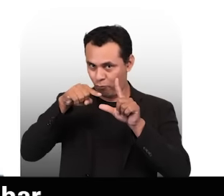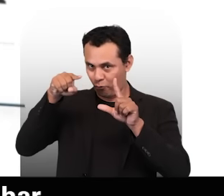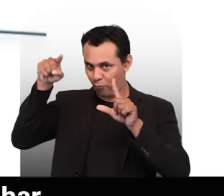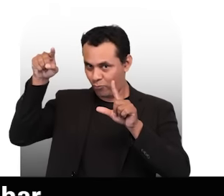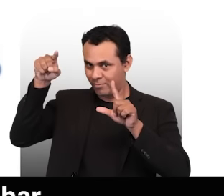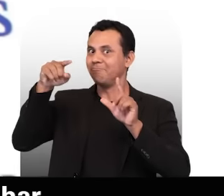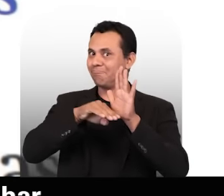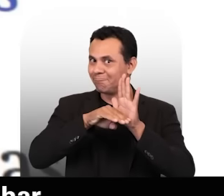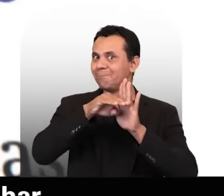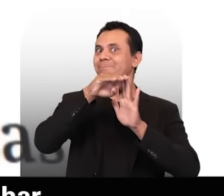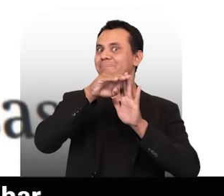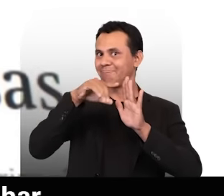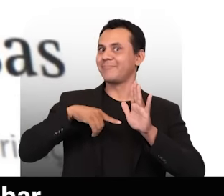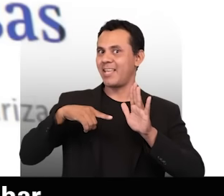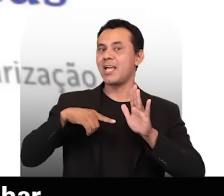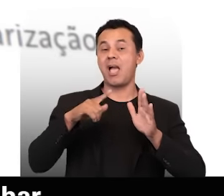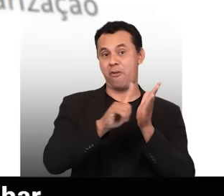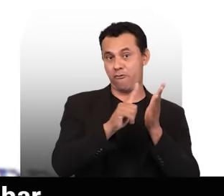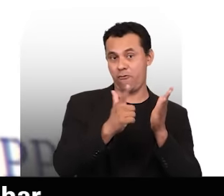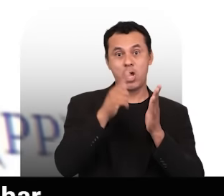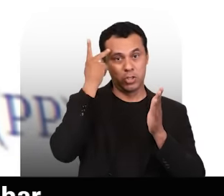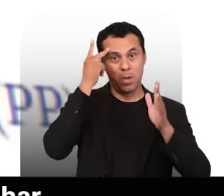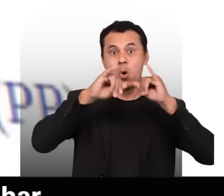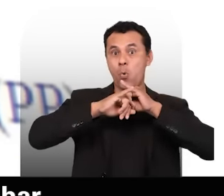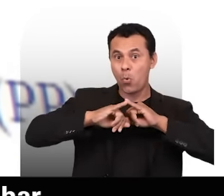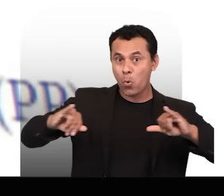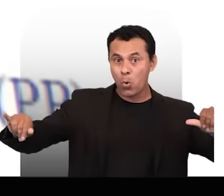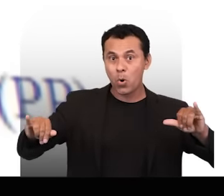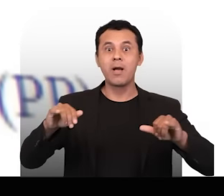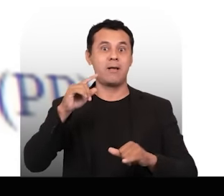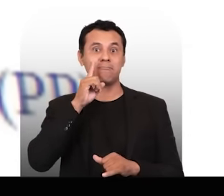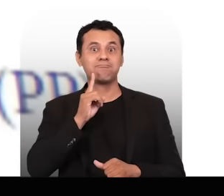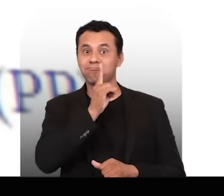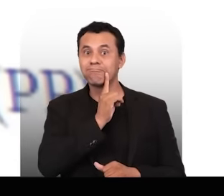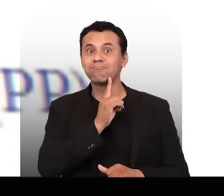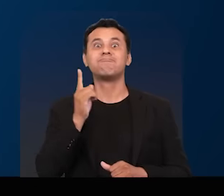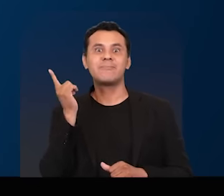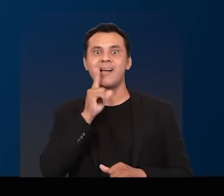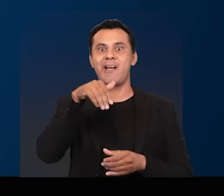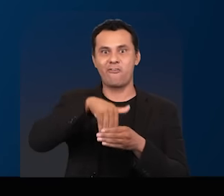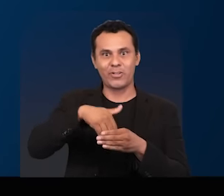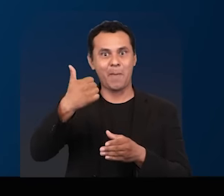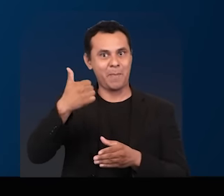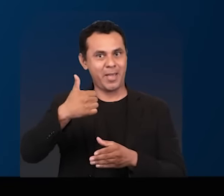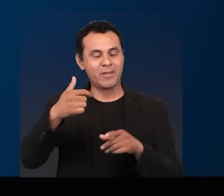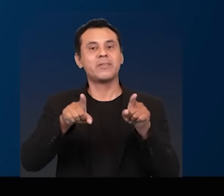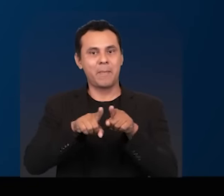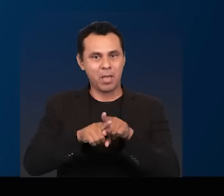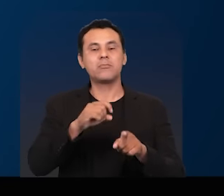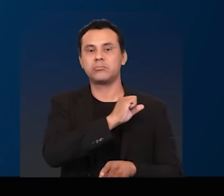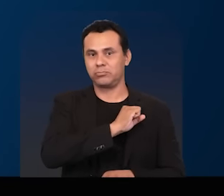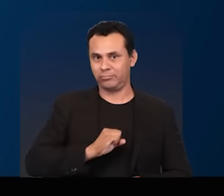a Folha de São Paulo noticiou que em Roraima, Antônio Denário deverá ganhar já no primeiro turno. Para Denário e Irã,